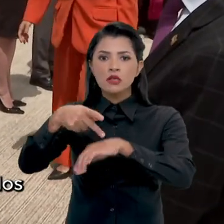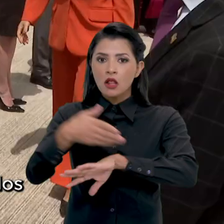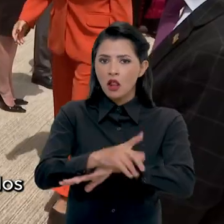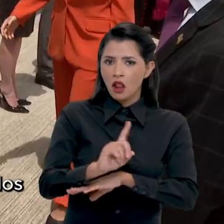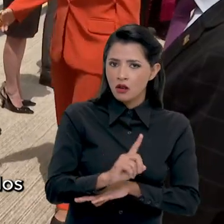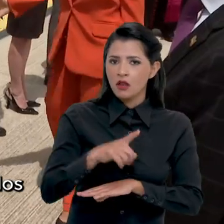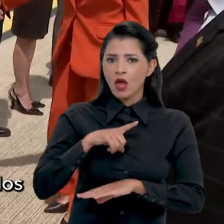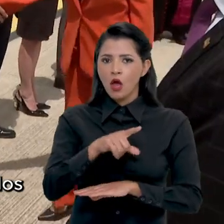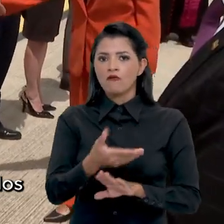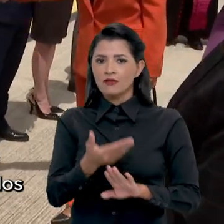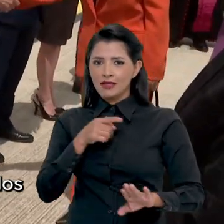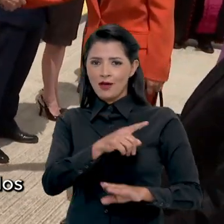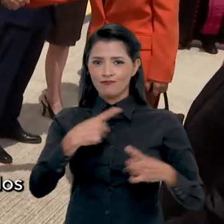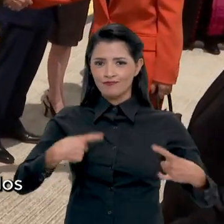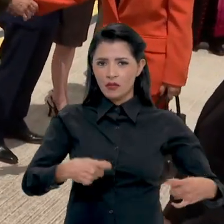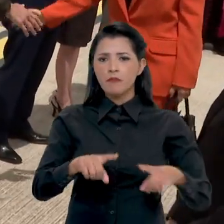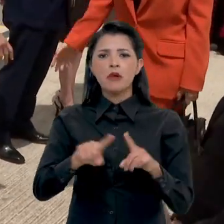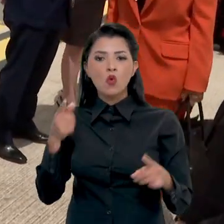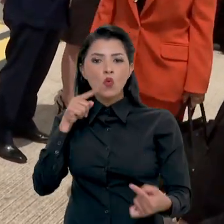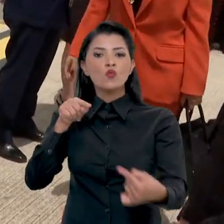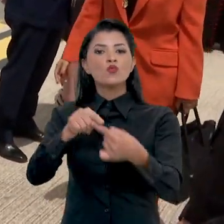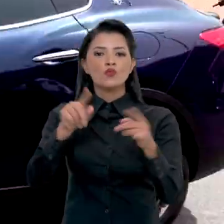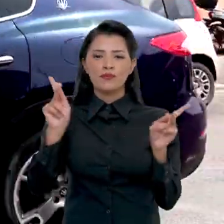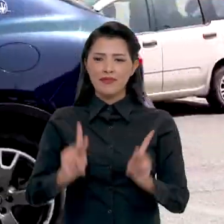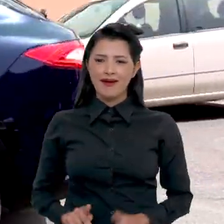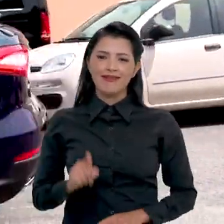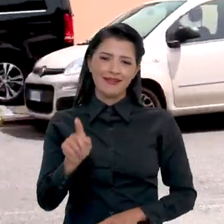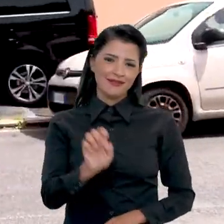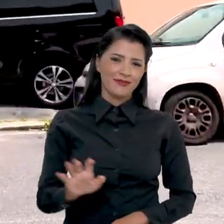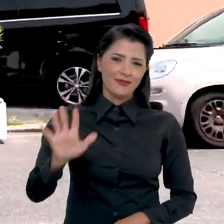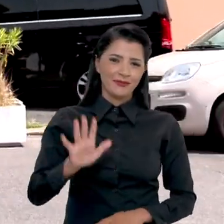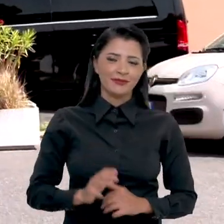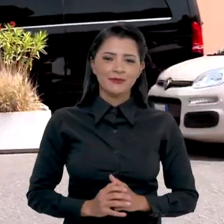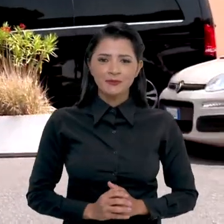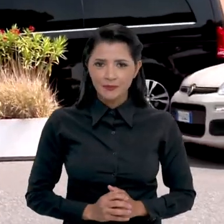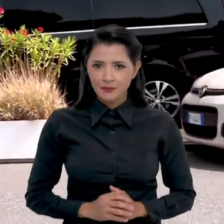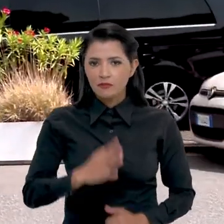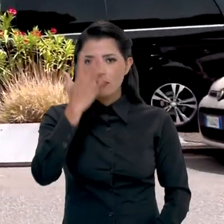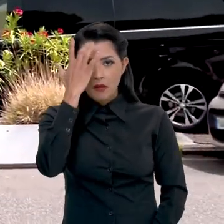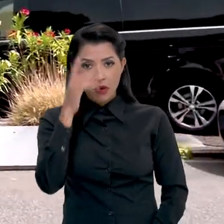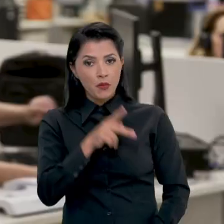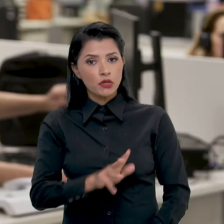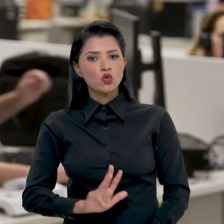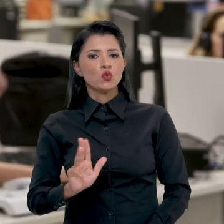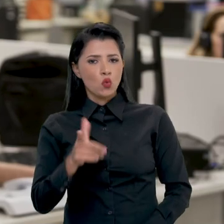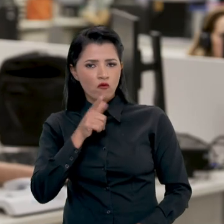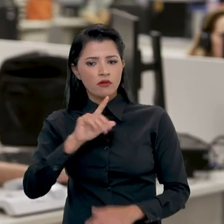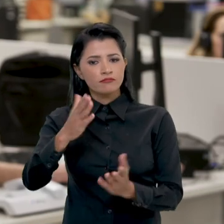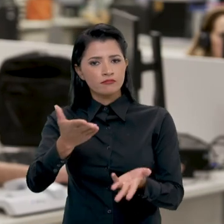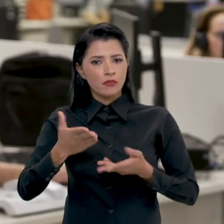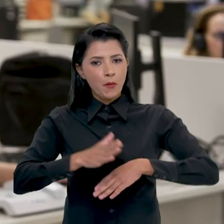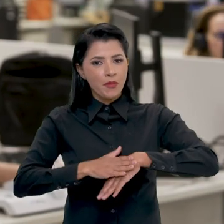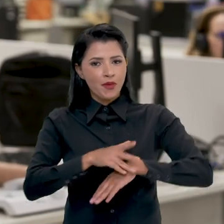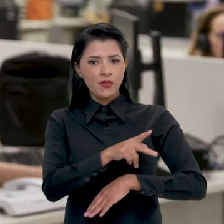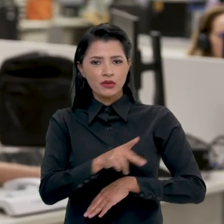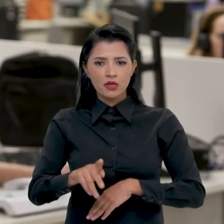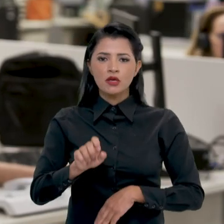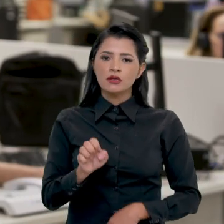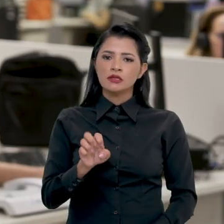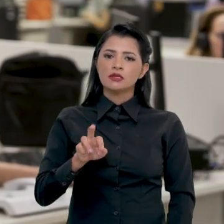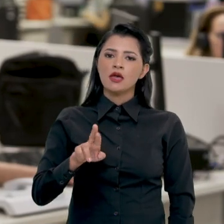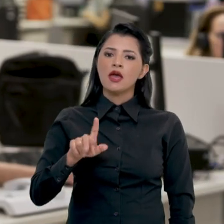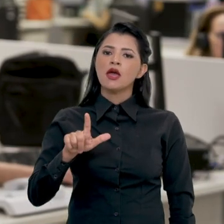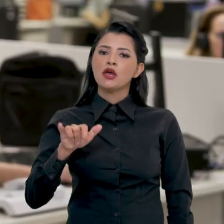compor um grupo de países não envolvidos no conflito para mediar a paz no leste europeu. Amanhã, o presidente Lula será